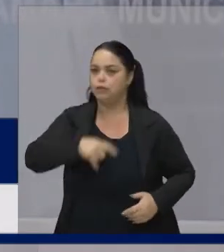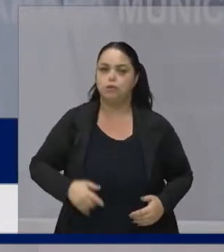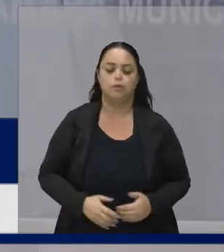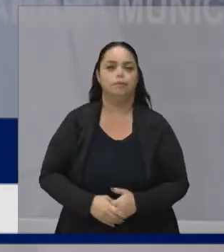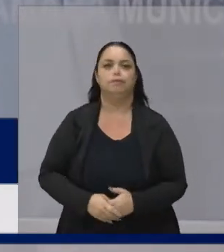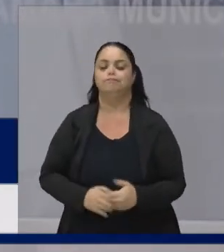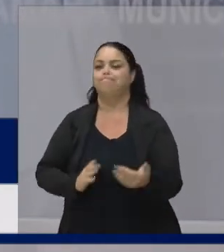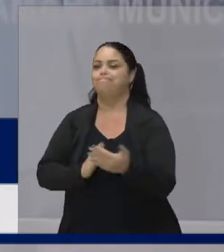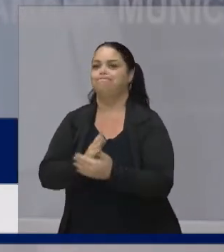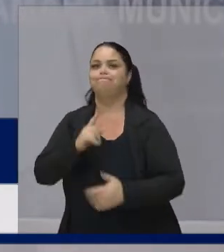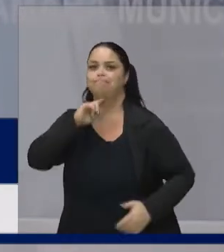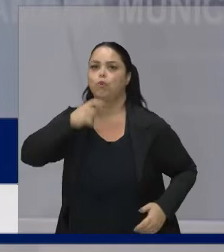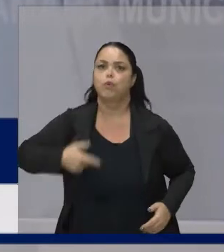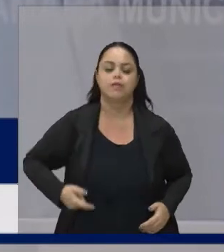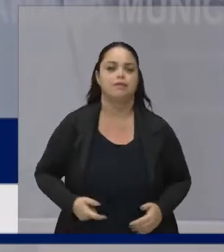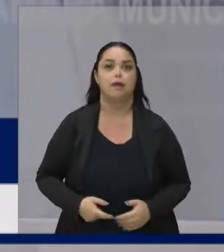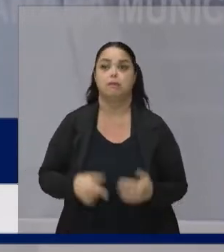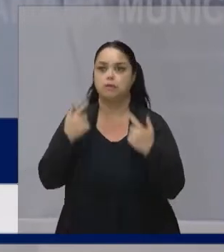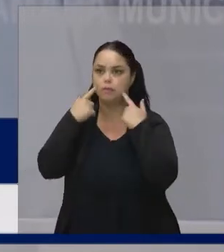Aí você não vai conseguir mesmo